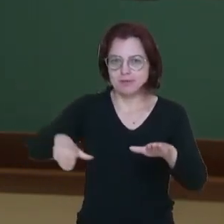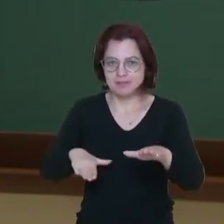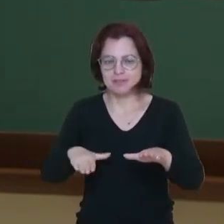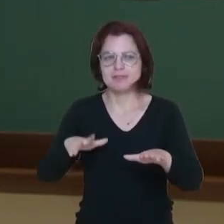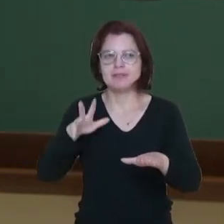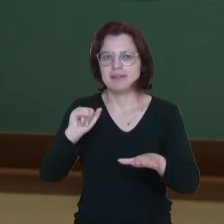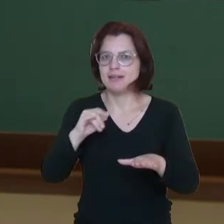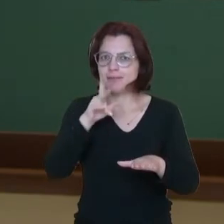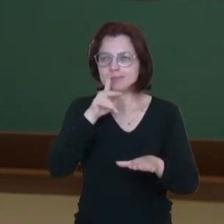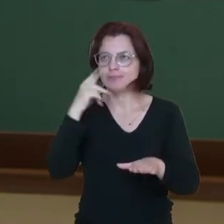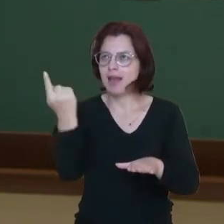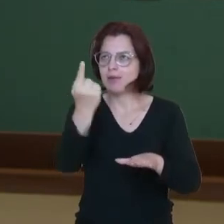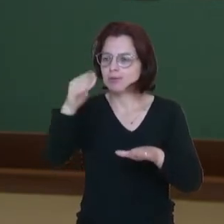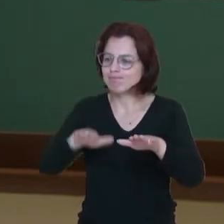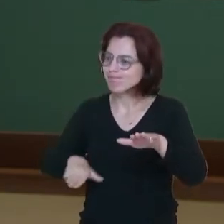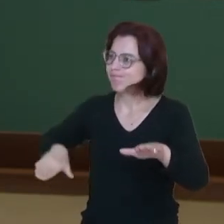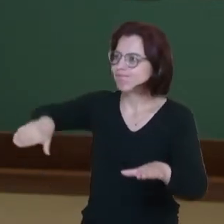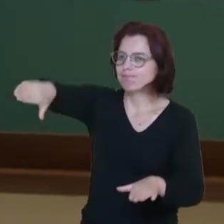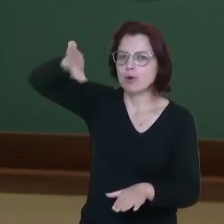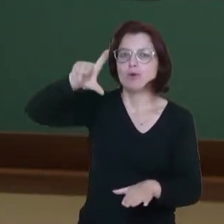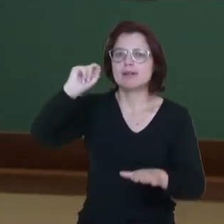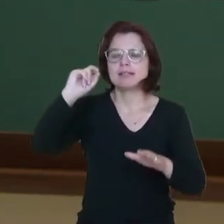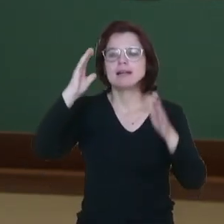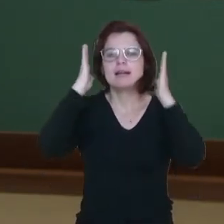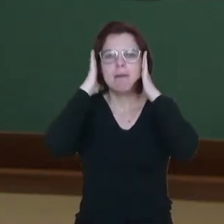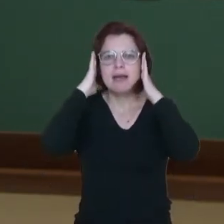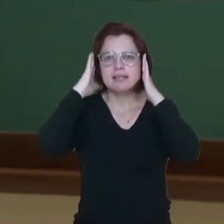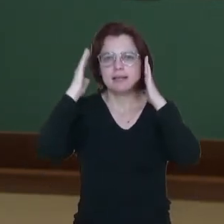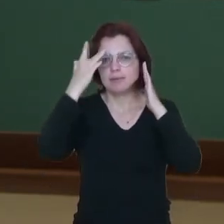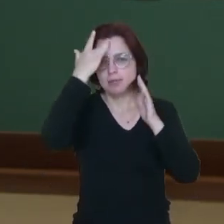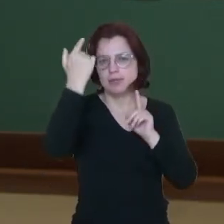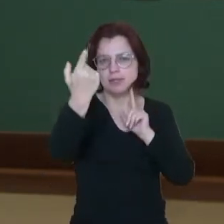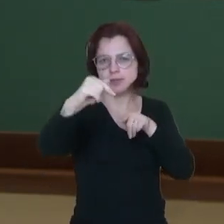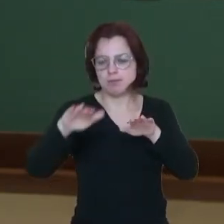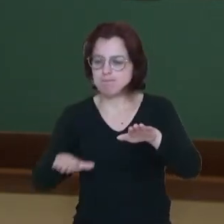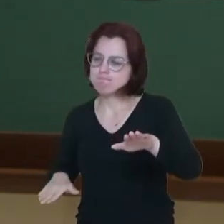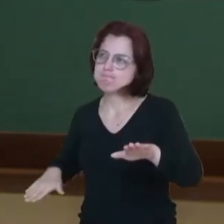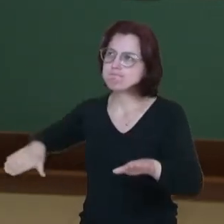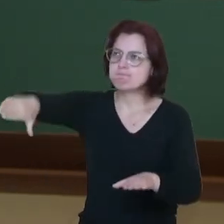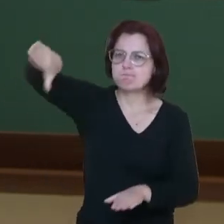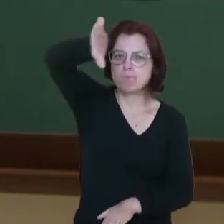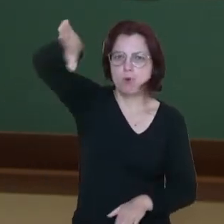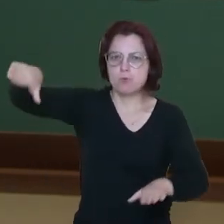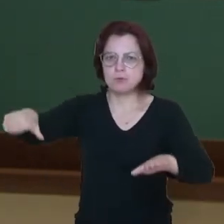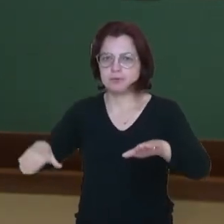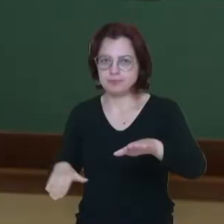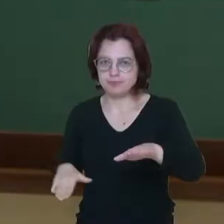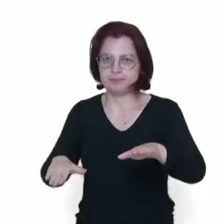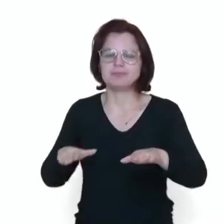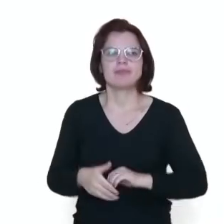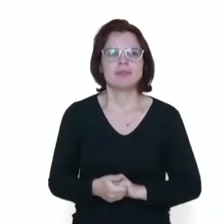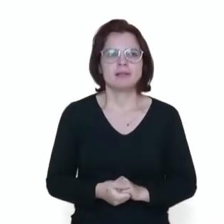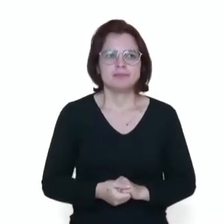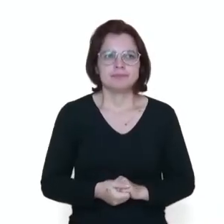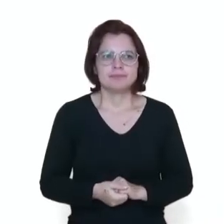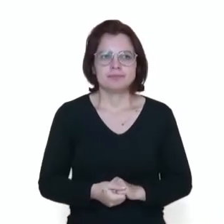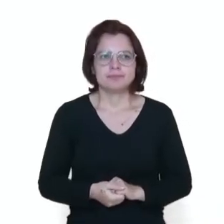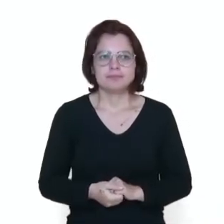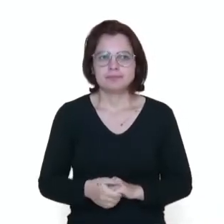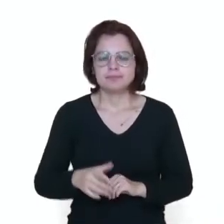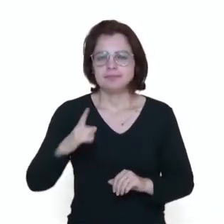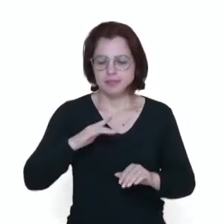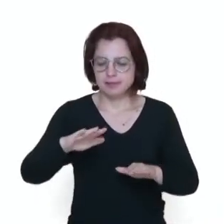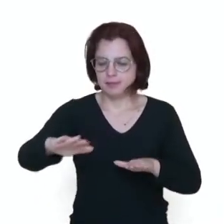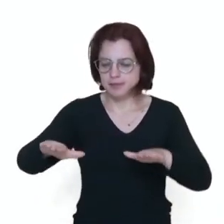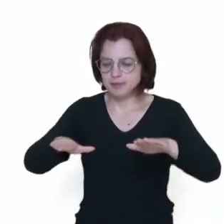bem no alto para tentar atingir a cabeça do oponente. Então, o martelo, estando-se em base de ginga,